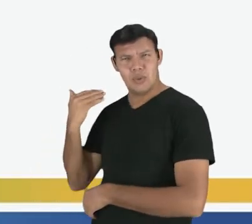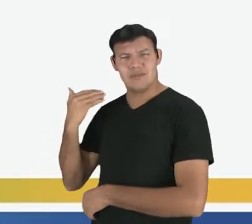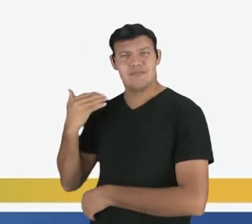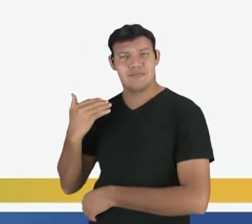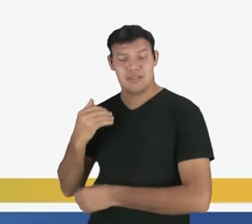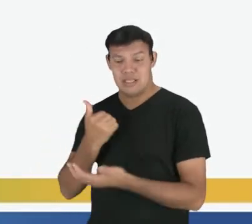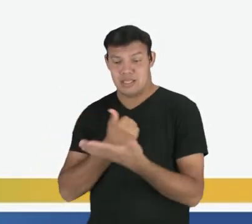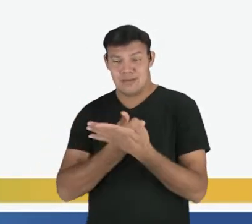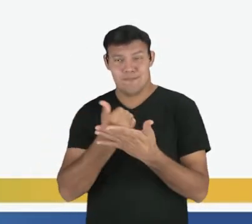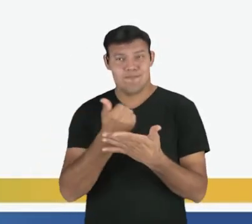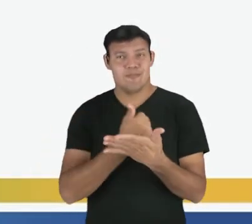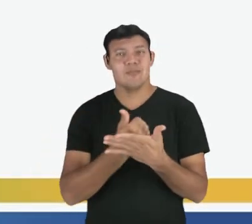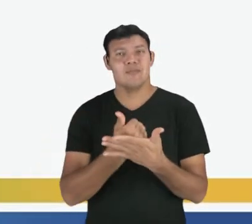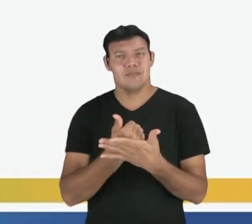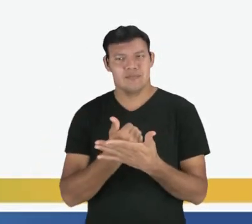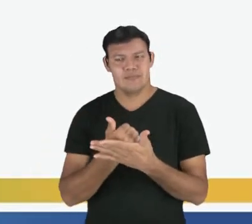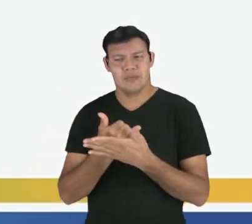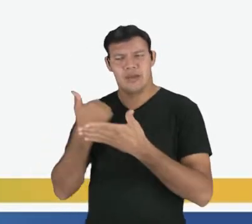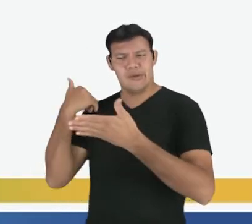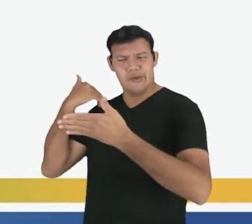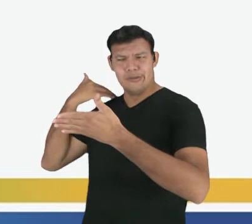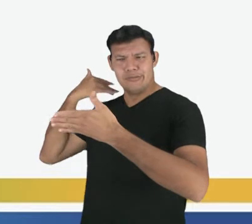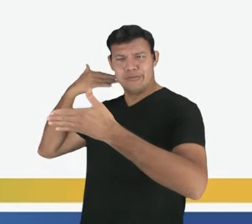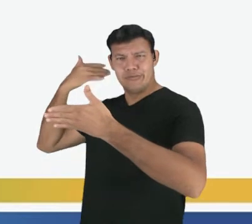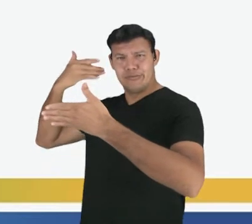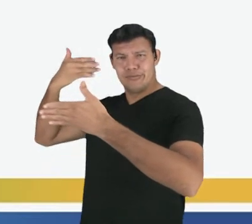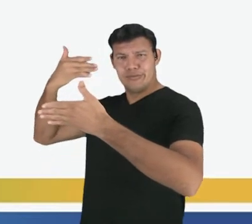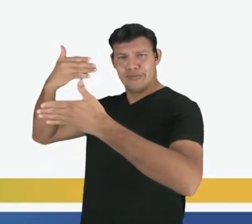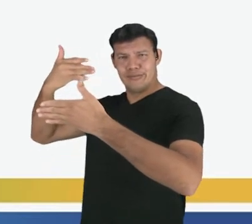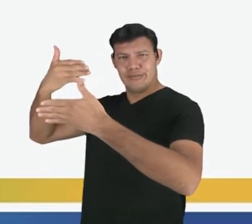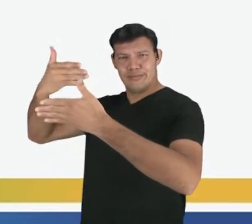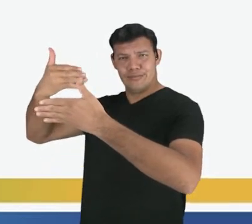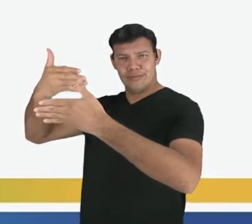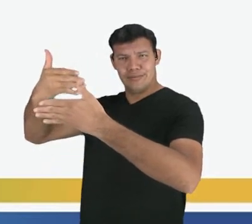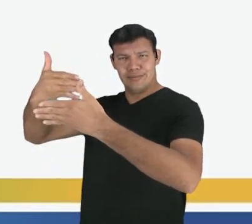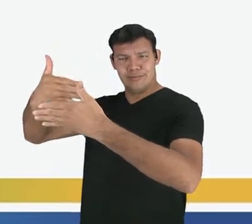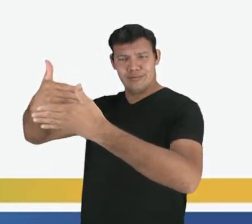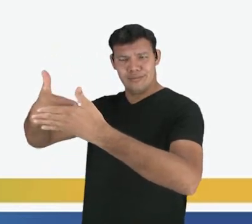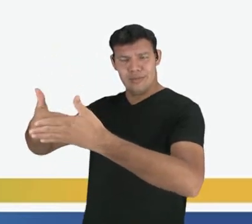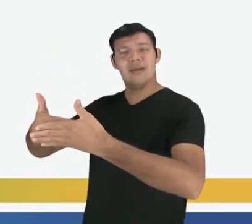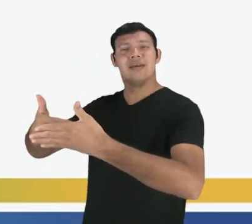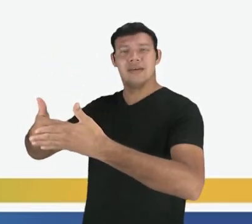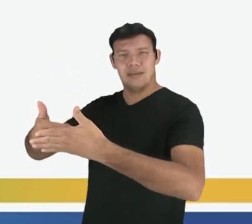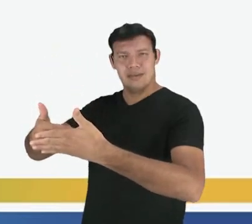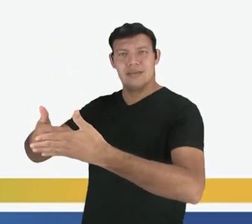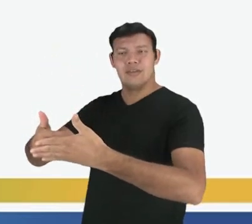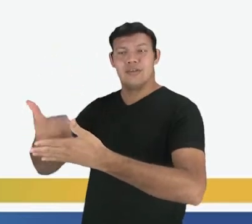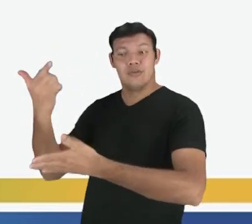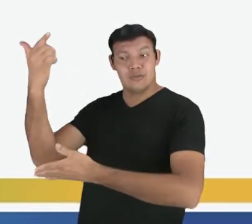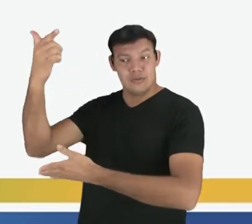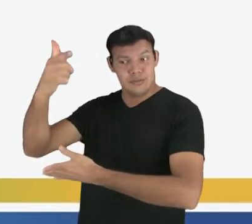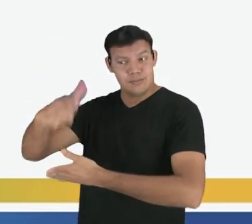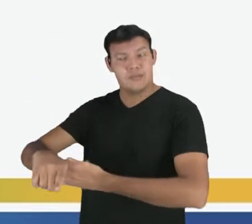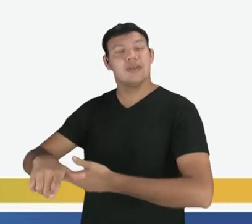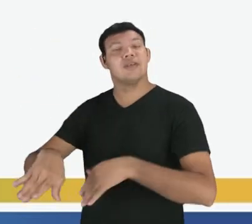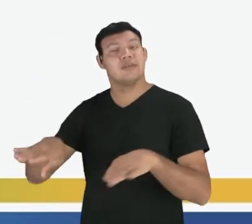essa ação, ela se prolongou determinado tempo ou ela se repetiu. Olhem só o